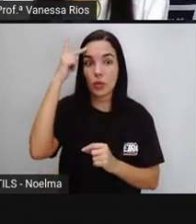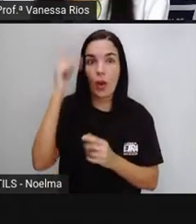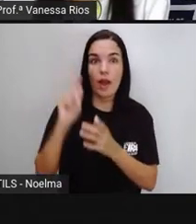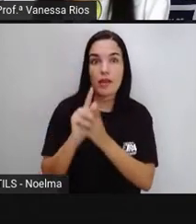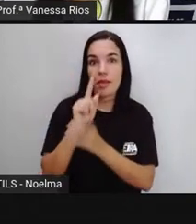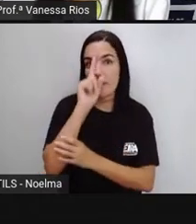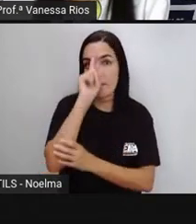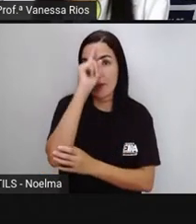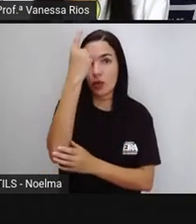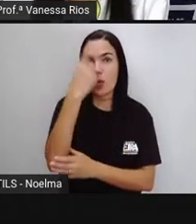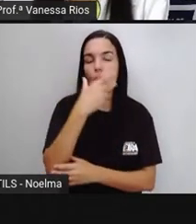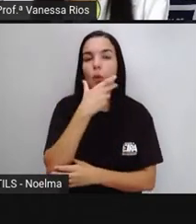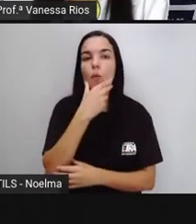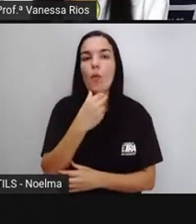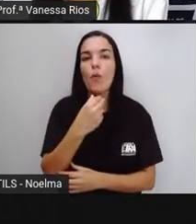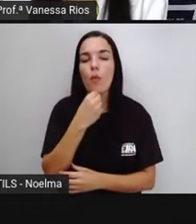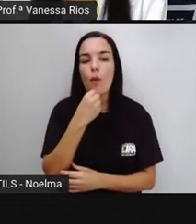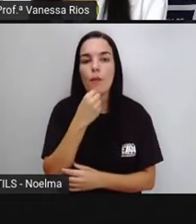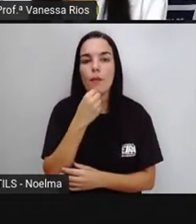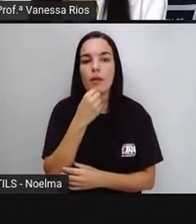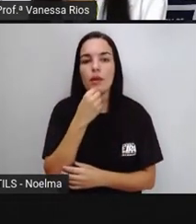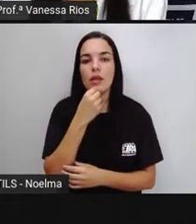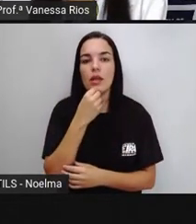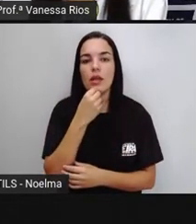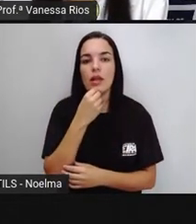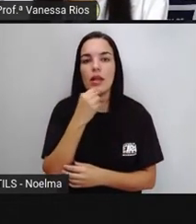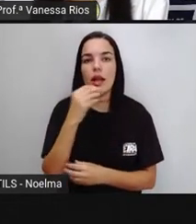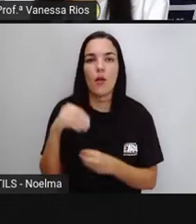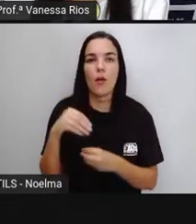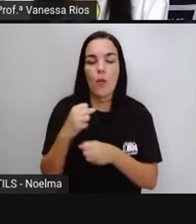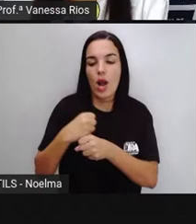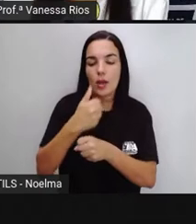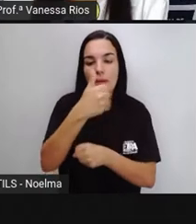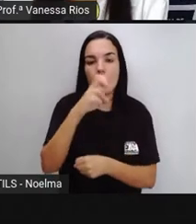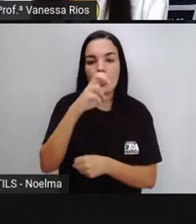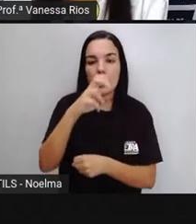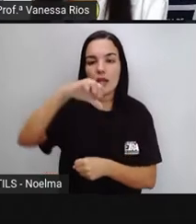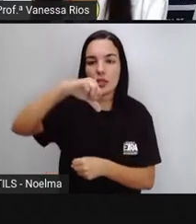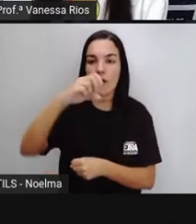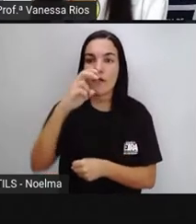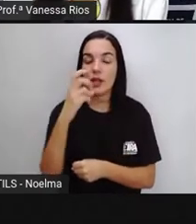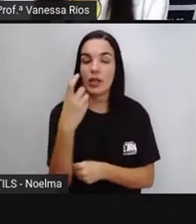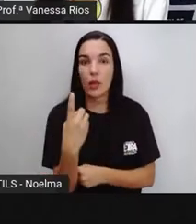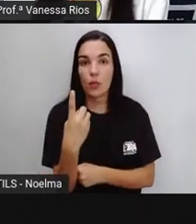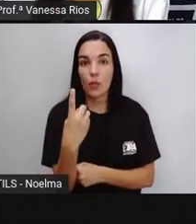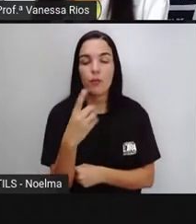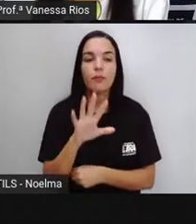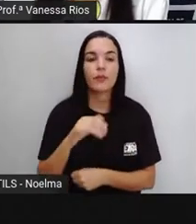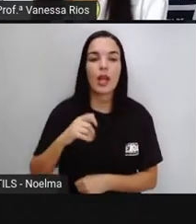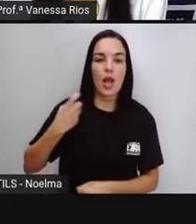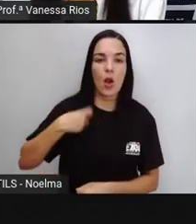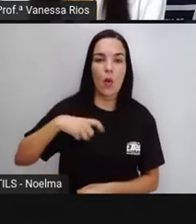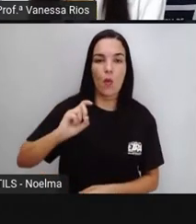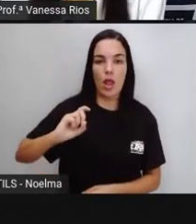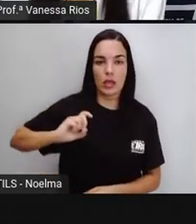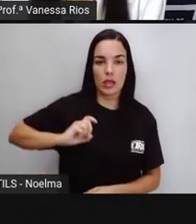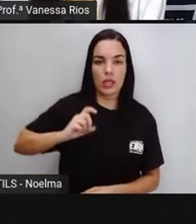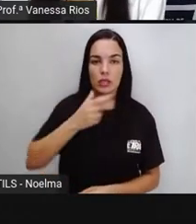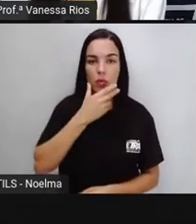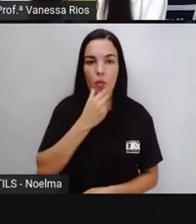invenção foi dado em 1591 aos holandeses Hess Jensen e seu filho